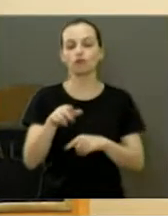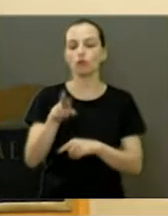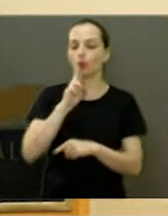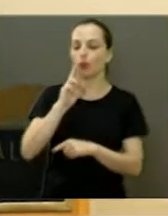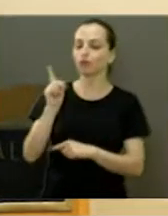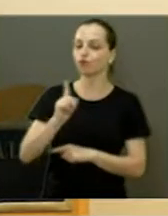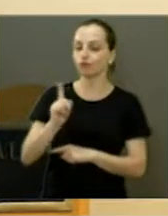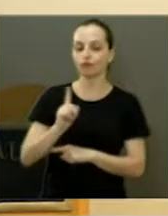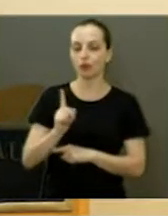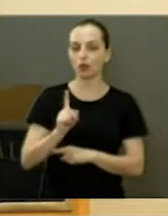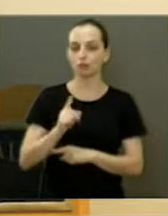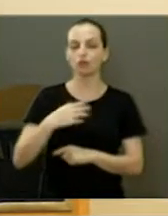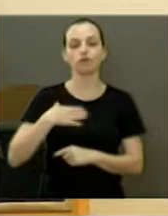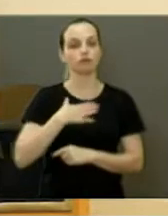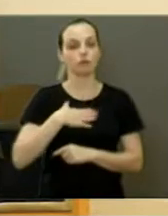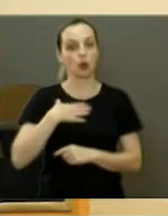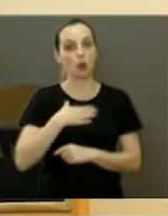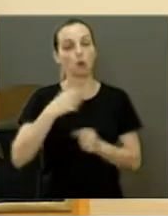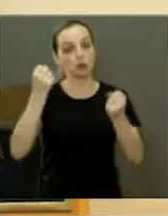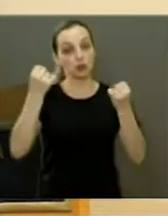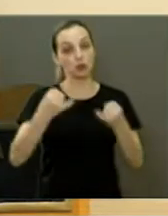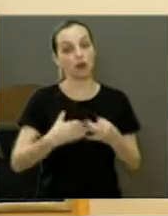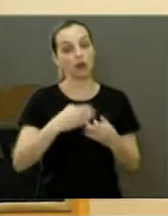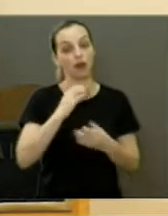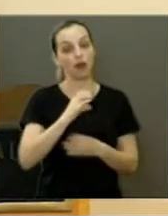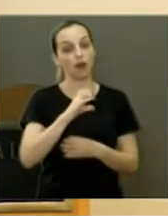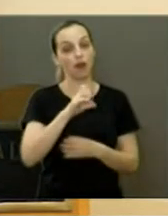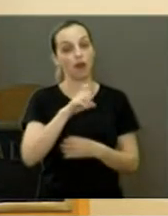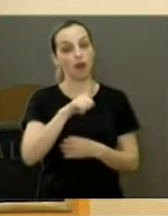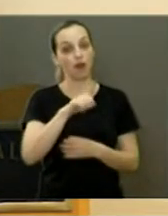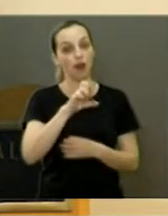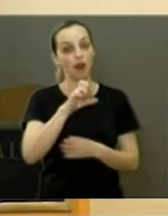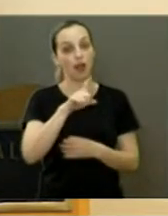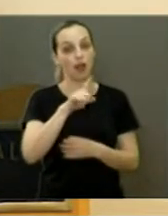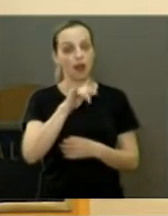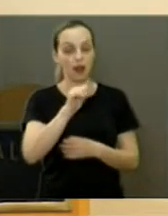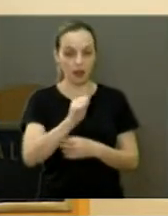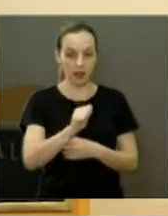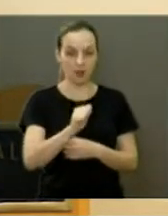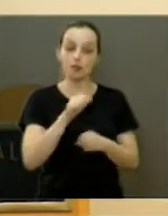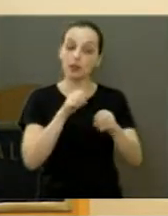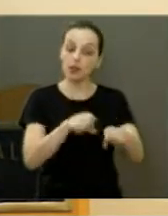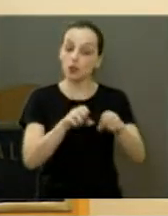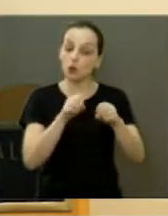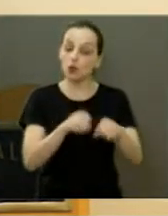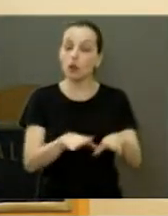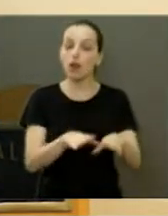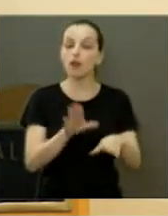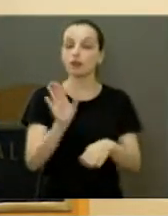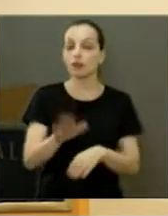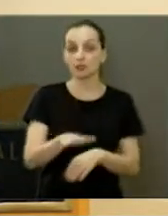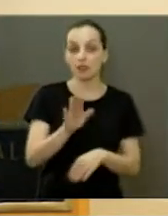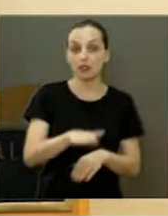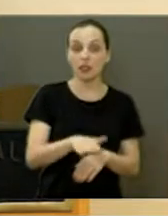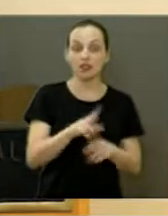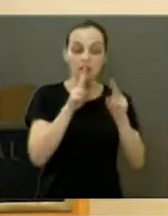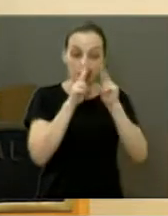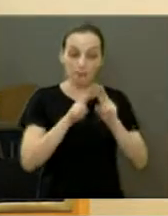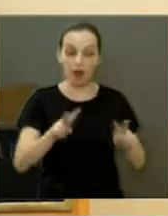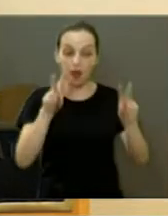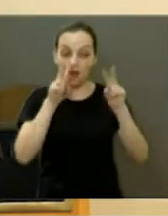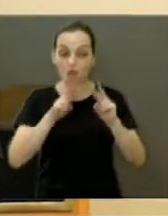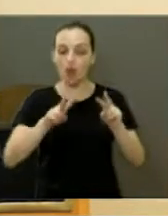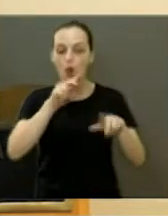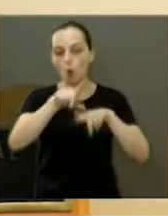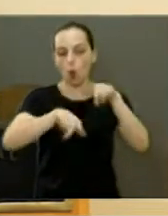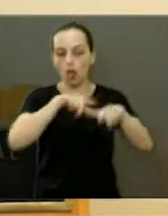falar para a Clélia. Vamos educar as crianças levando lá, para ver o